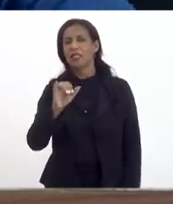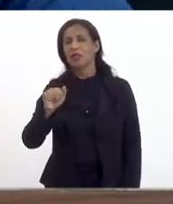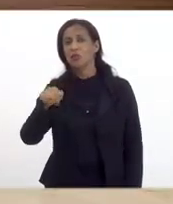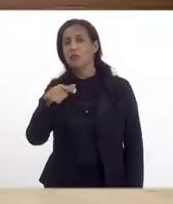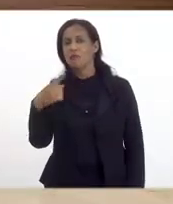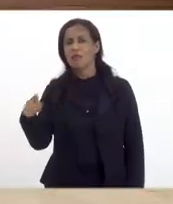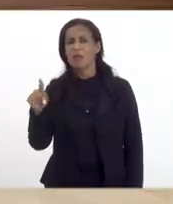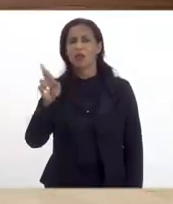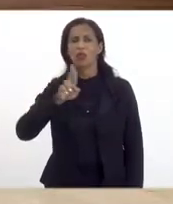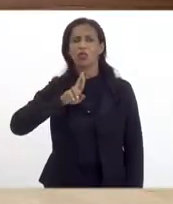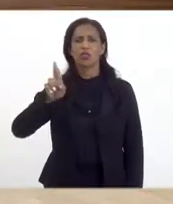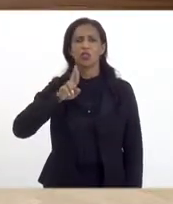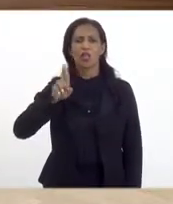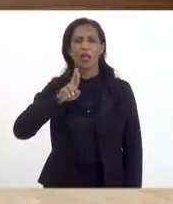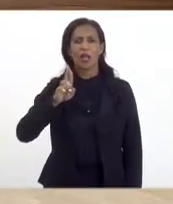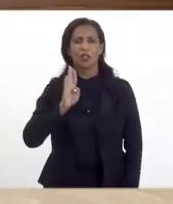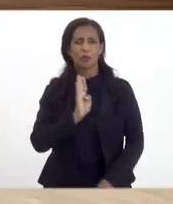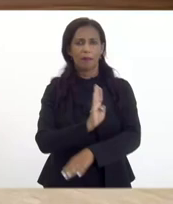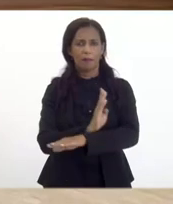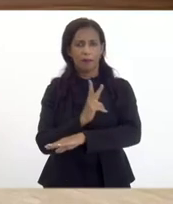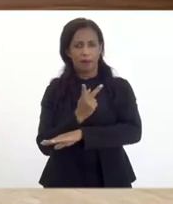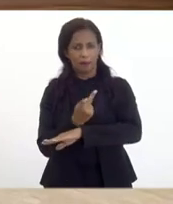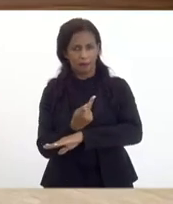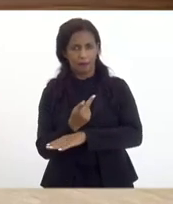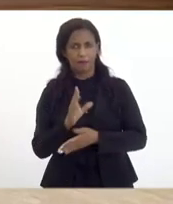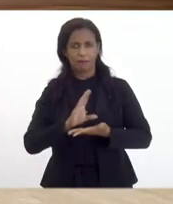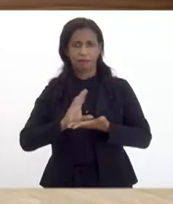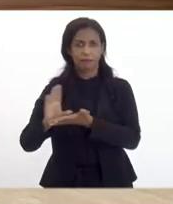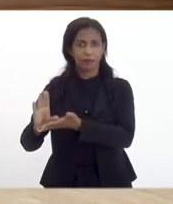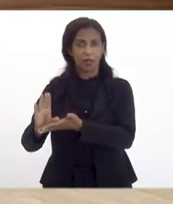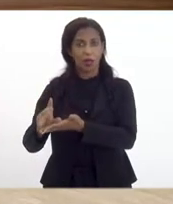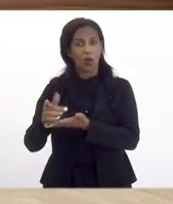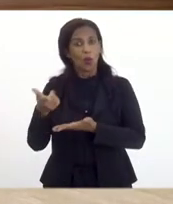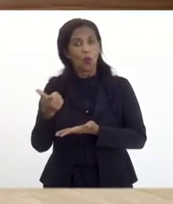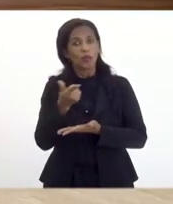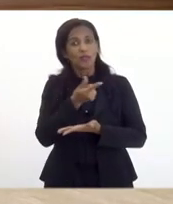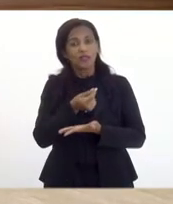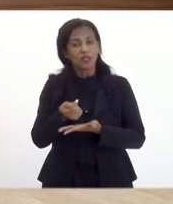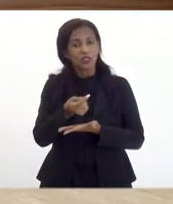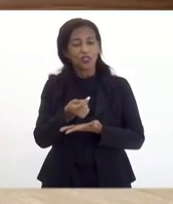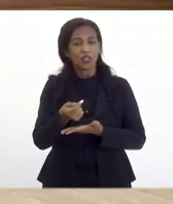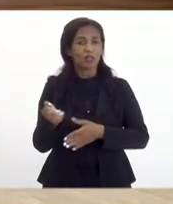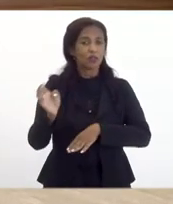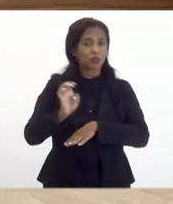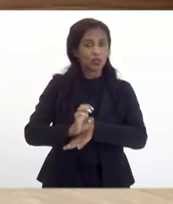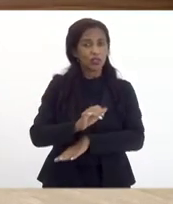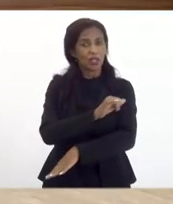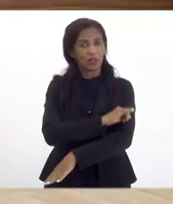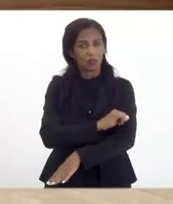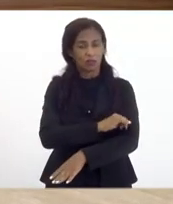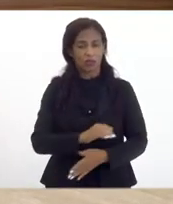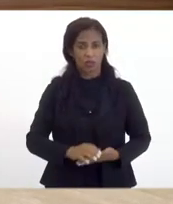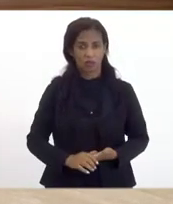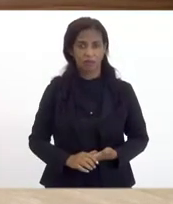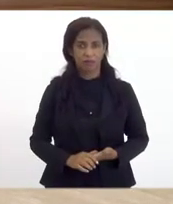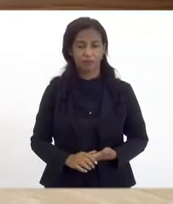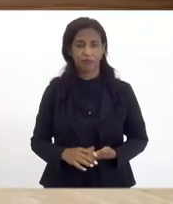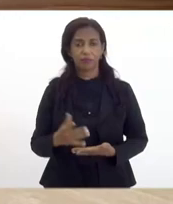Horizonte quando esse recurso é do estado do Rio de Janeiro por conta da devolução